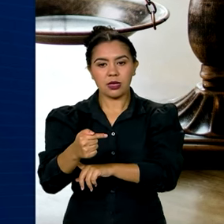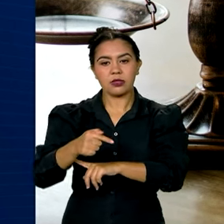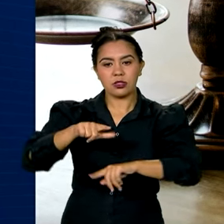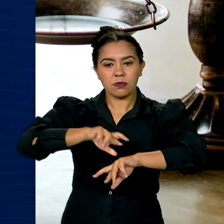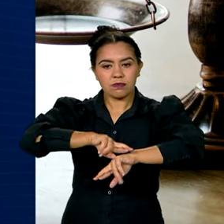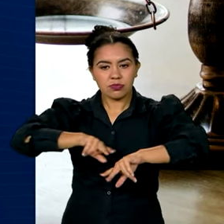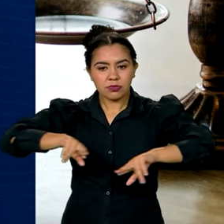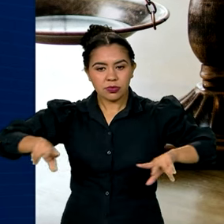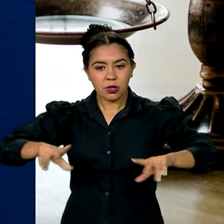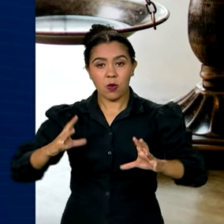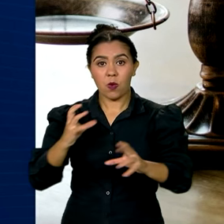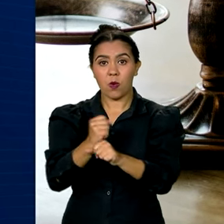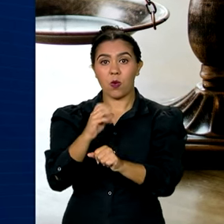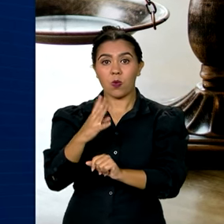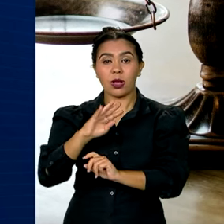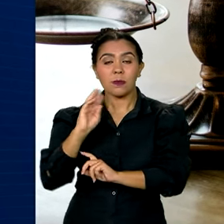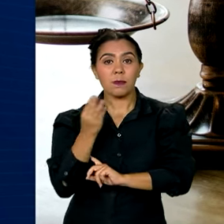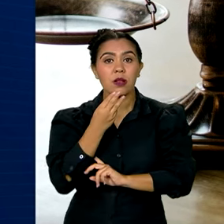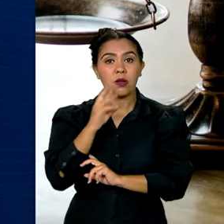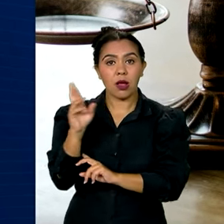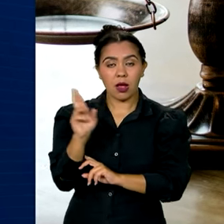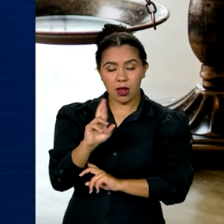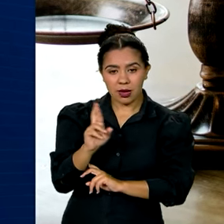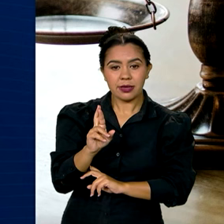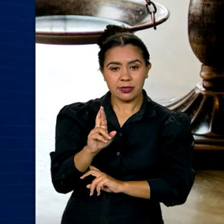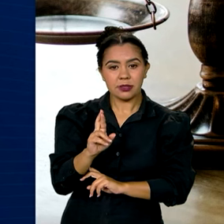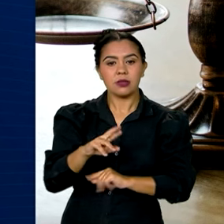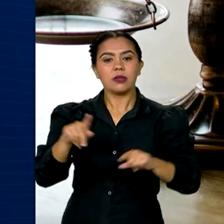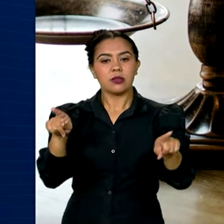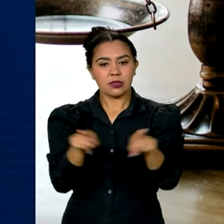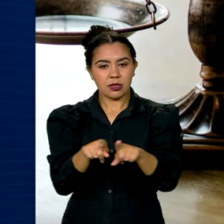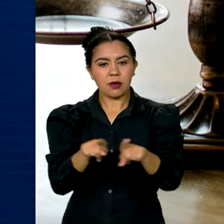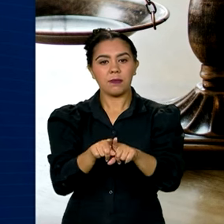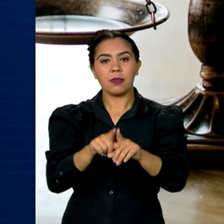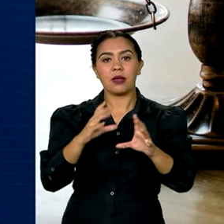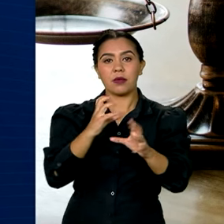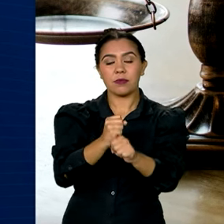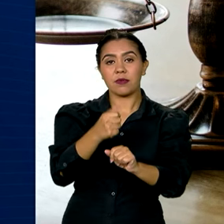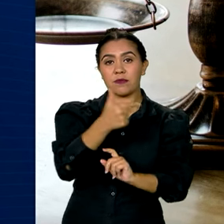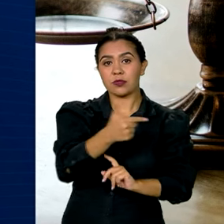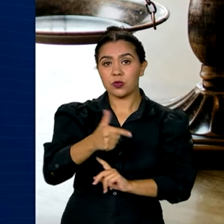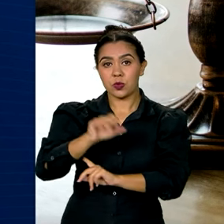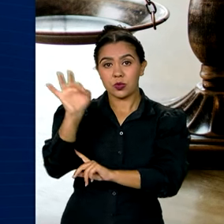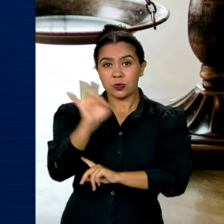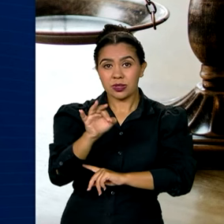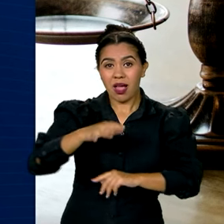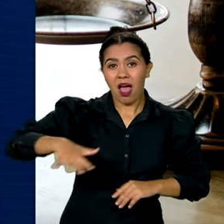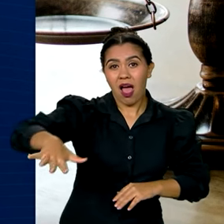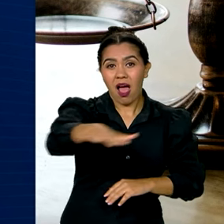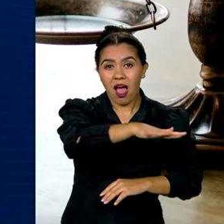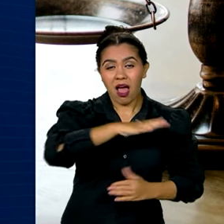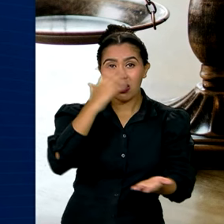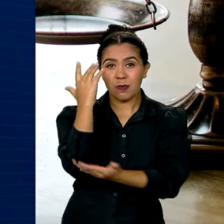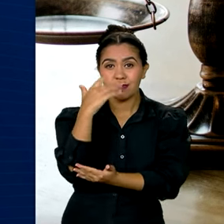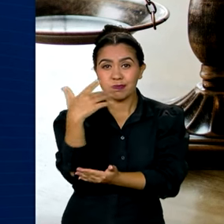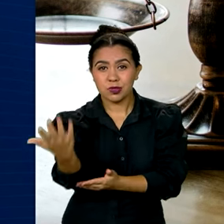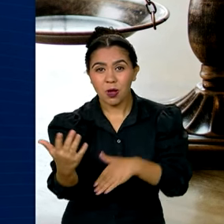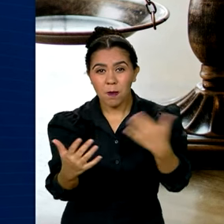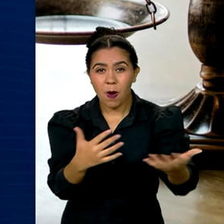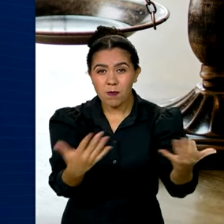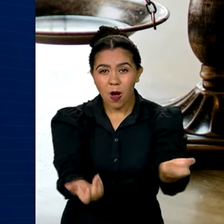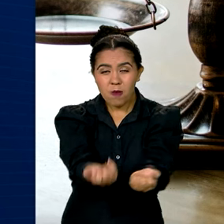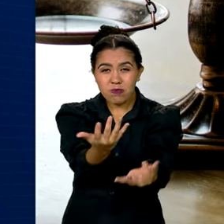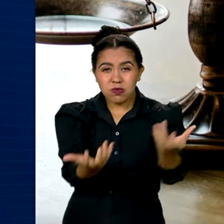valor de 4 milhões de reais. Além de reduzir em mais de 22% a área desmatada na Amazônia legal ano